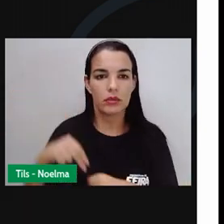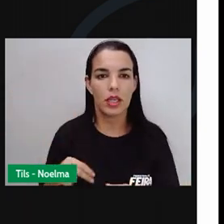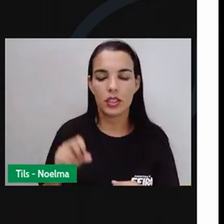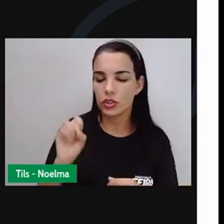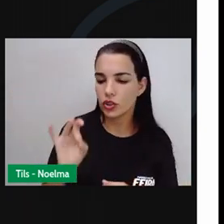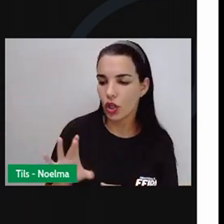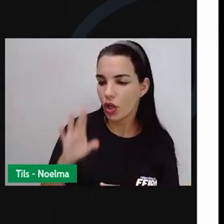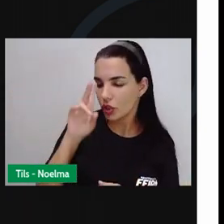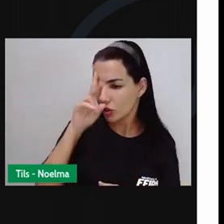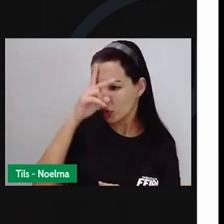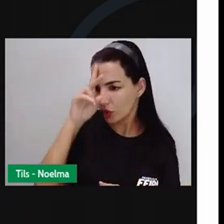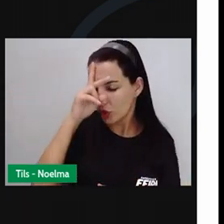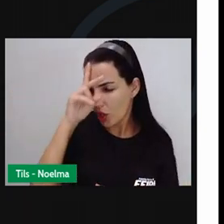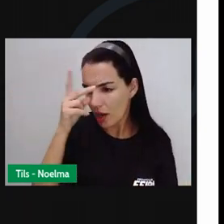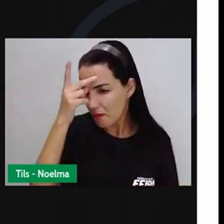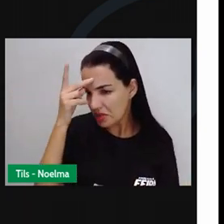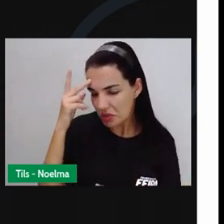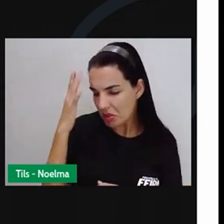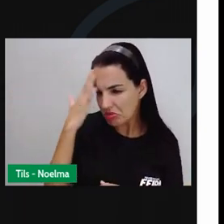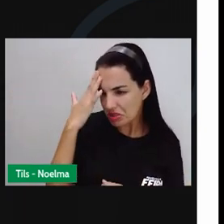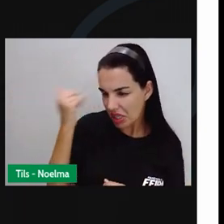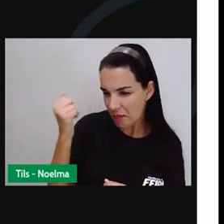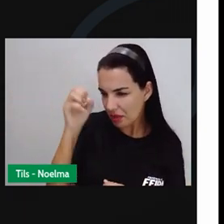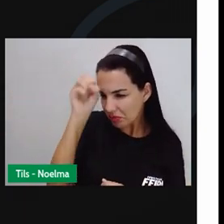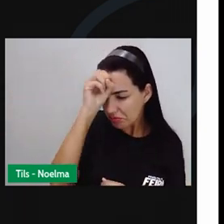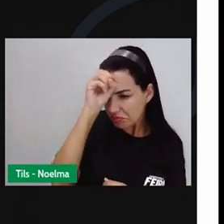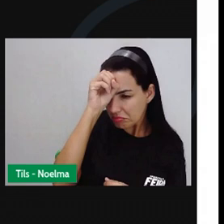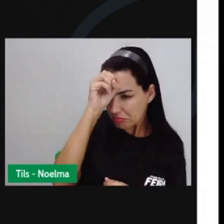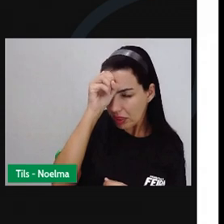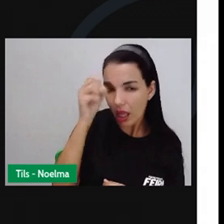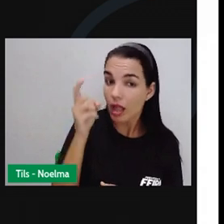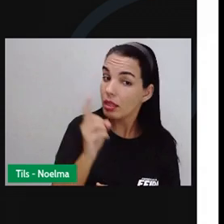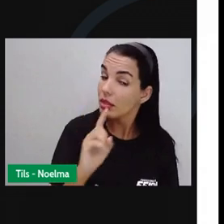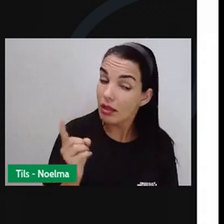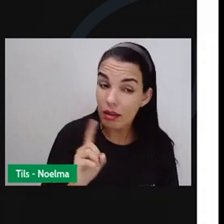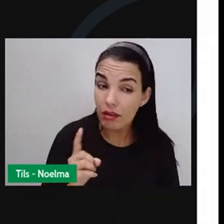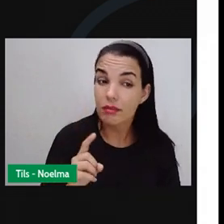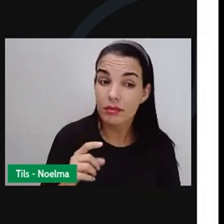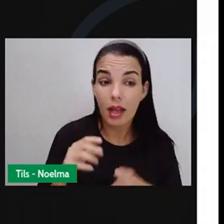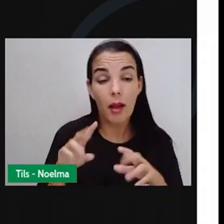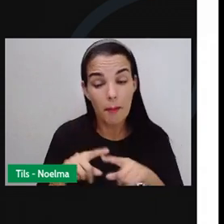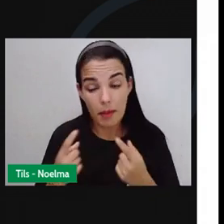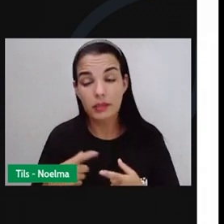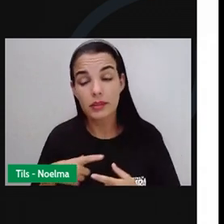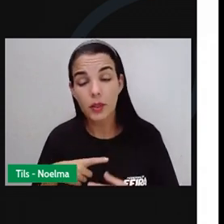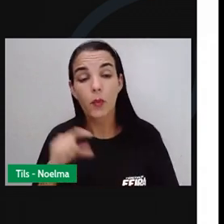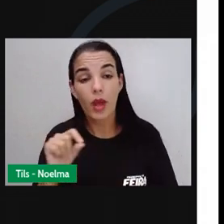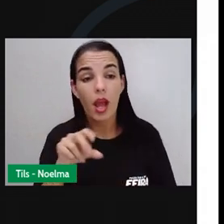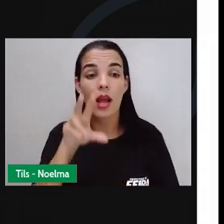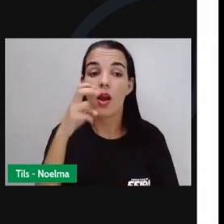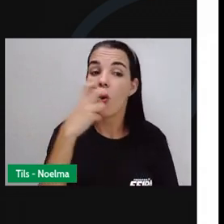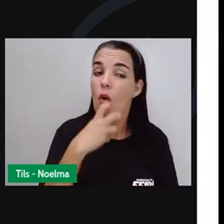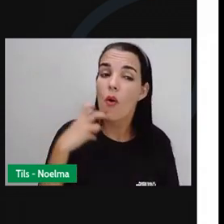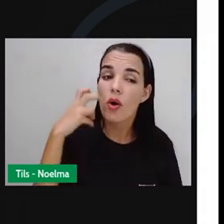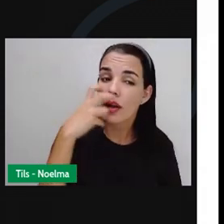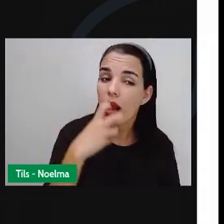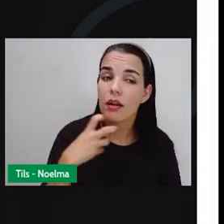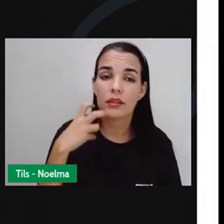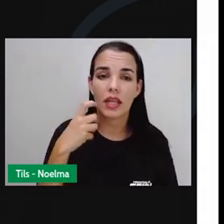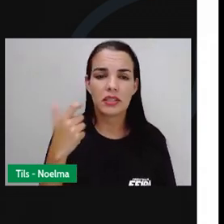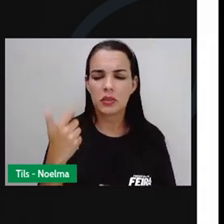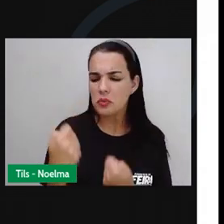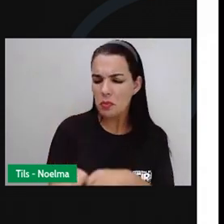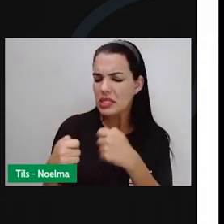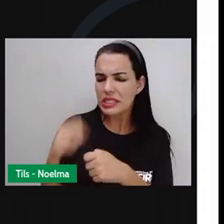é coisa feita por analfabeto. E não deixa de ser. O Cordel é oralidade. Você não precisa saber ler e